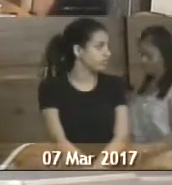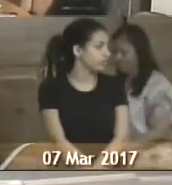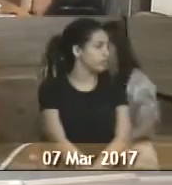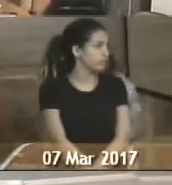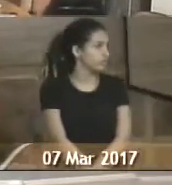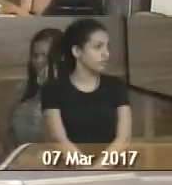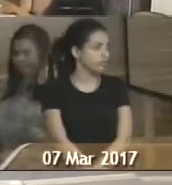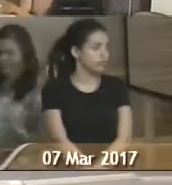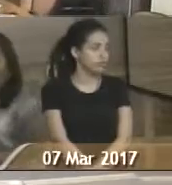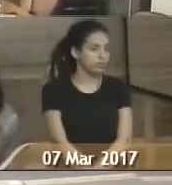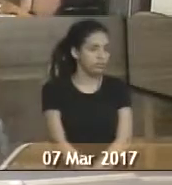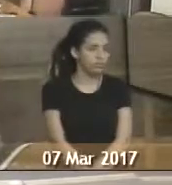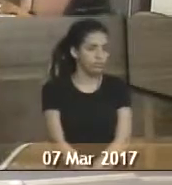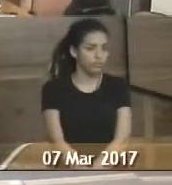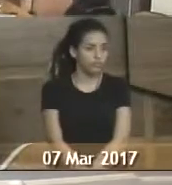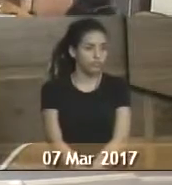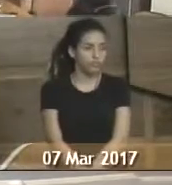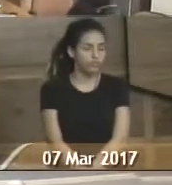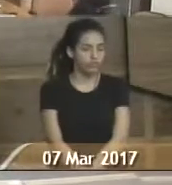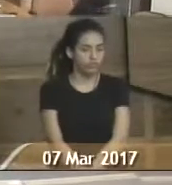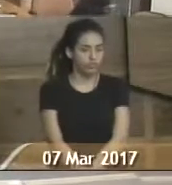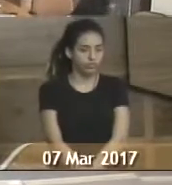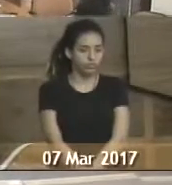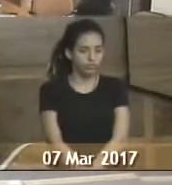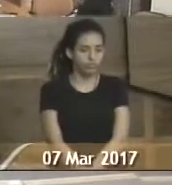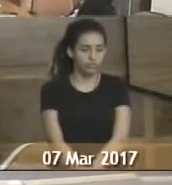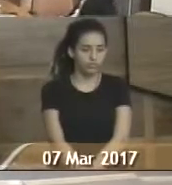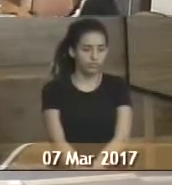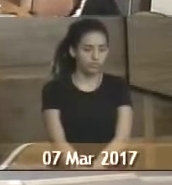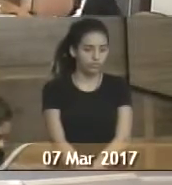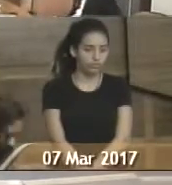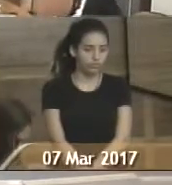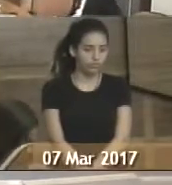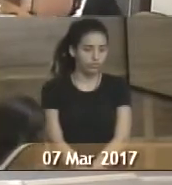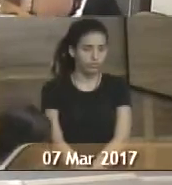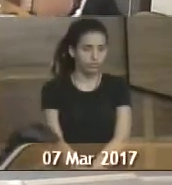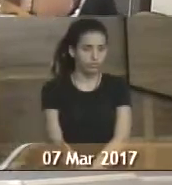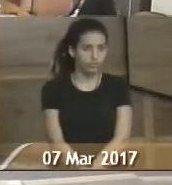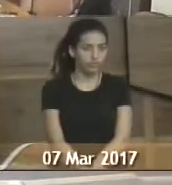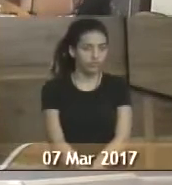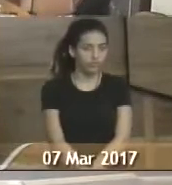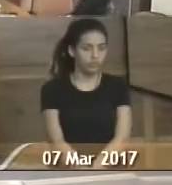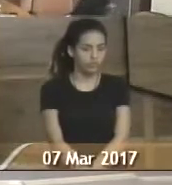Cinco minutos, para a vossa excelência. Porque o senhor falou cinco, nada, Luciana, cinco...